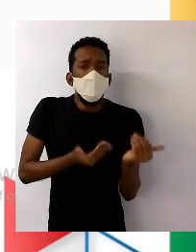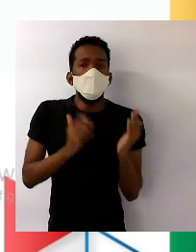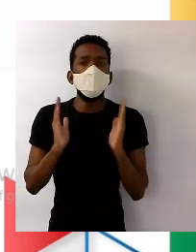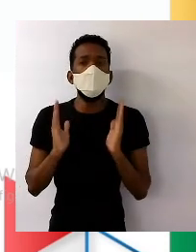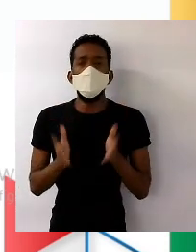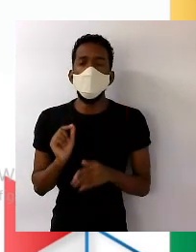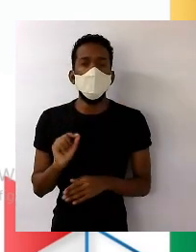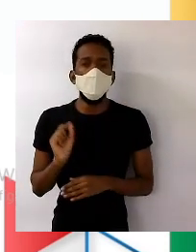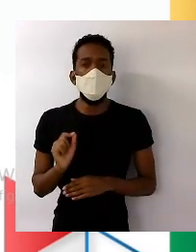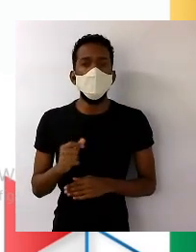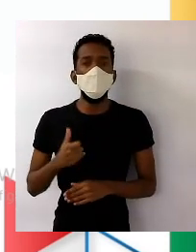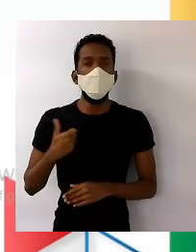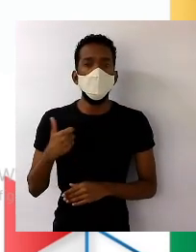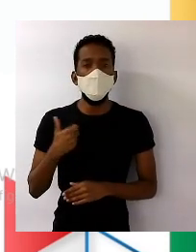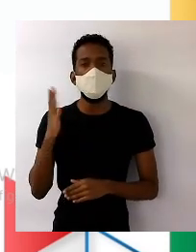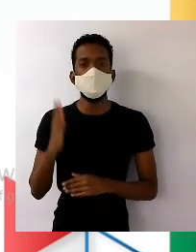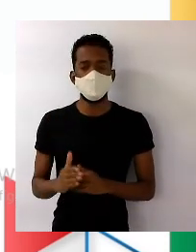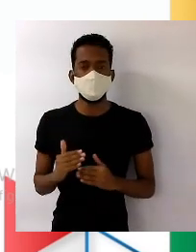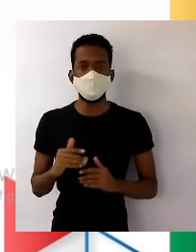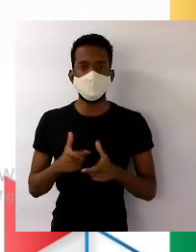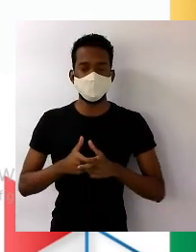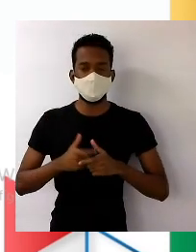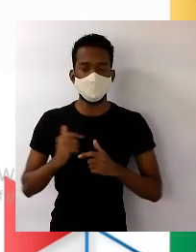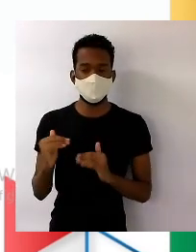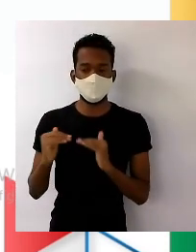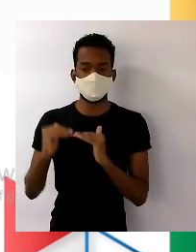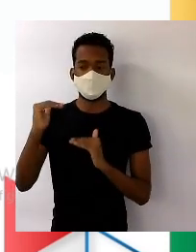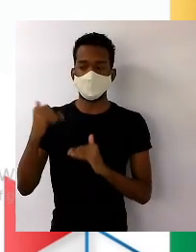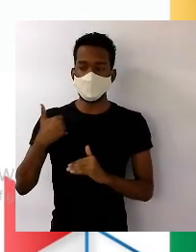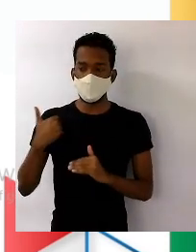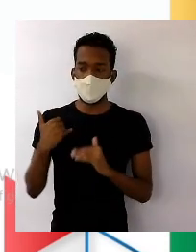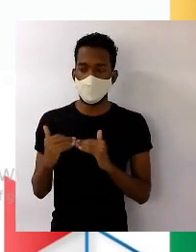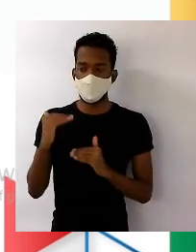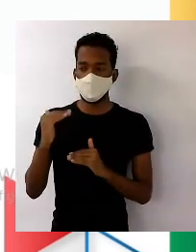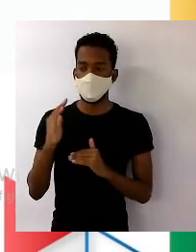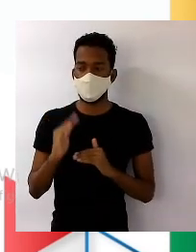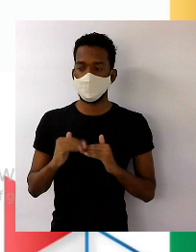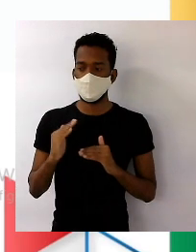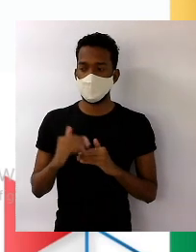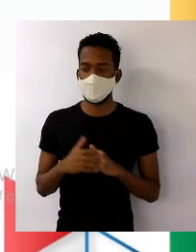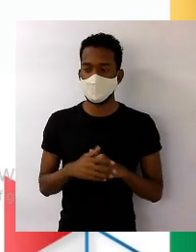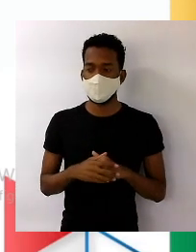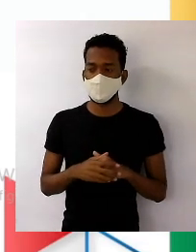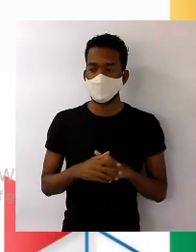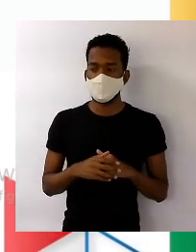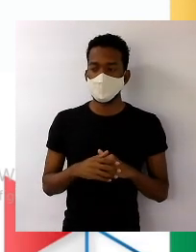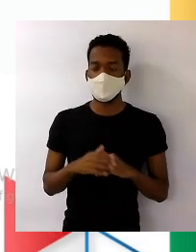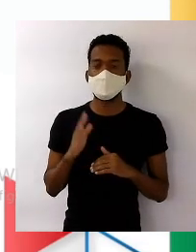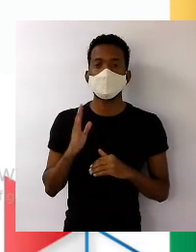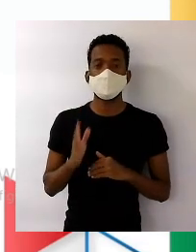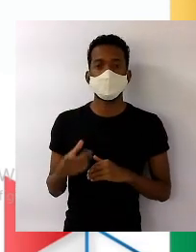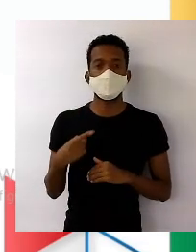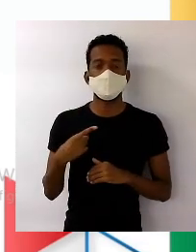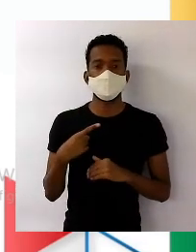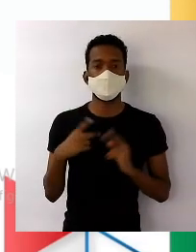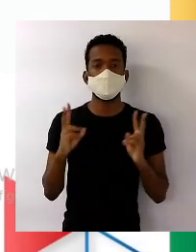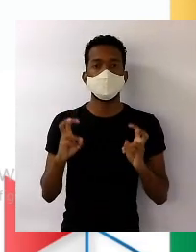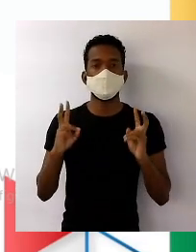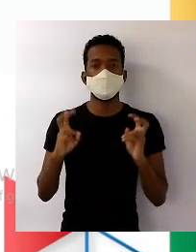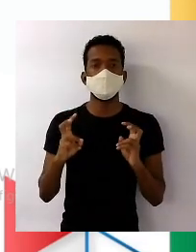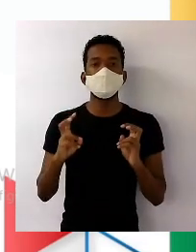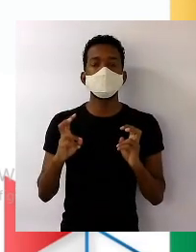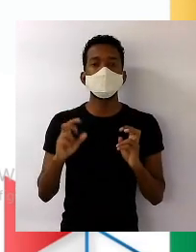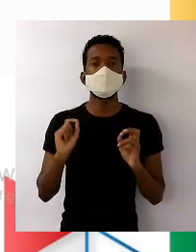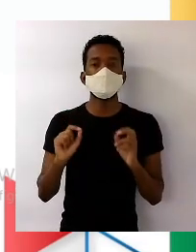a idade já está aumentando um pouco mais. Isso marca o início do processo de envelhecimento daqui